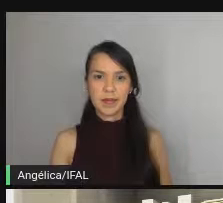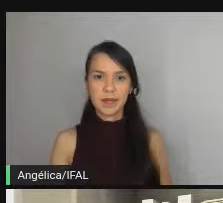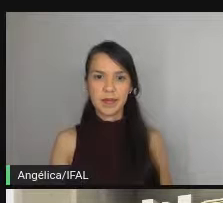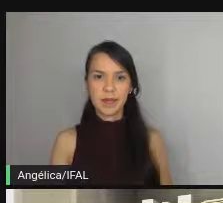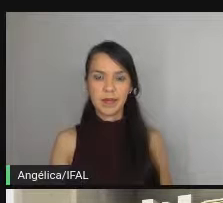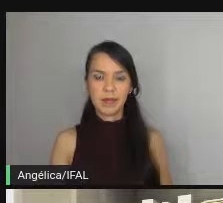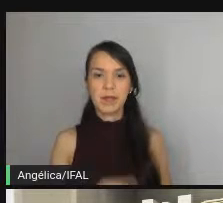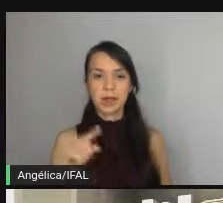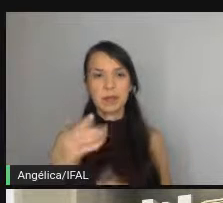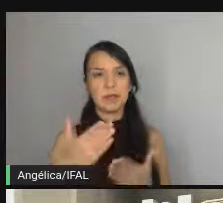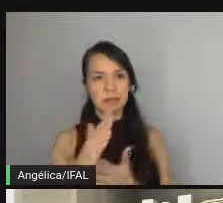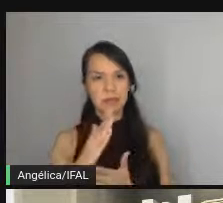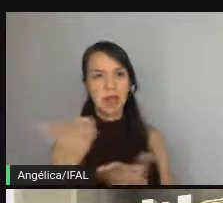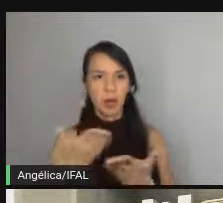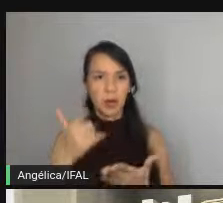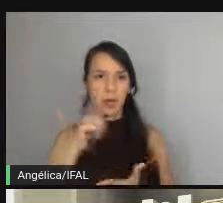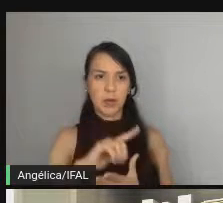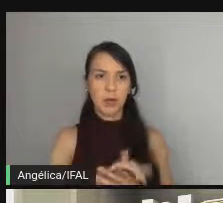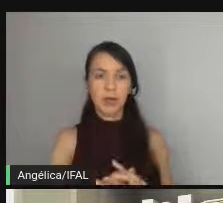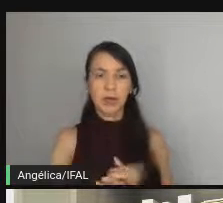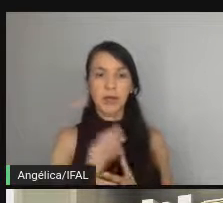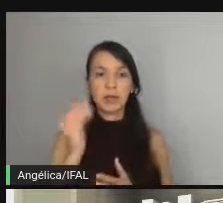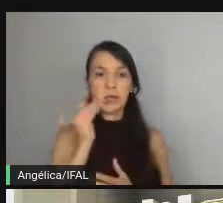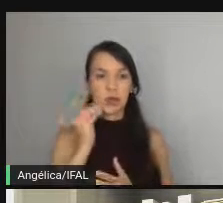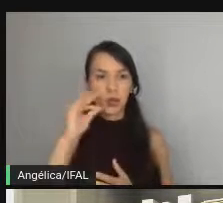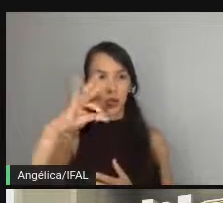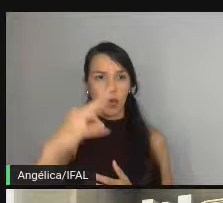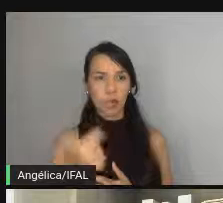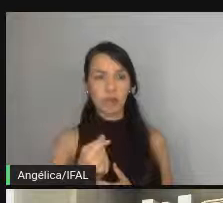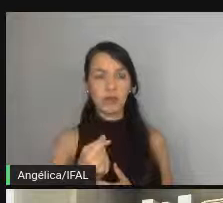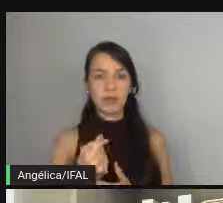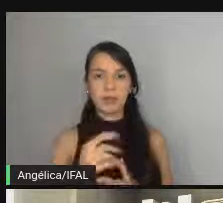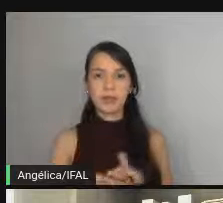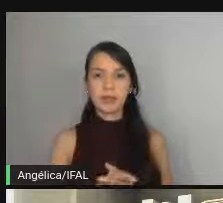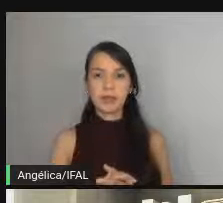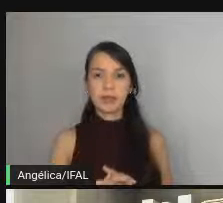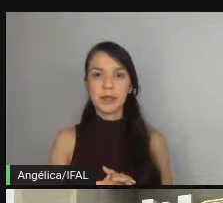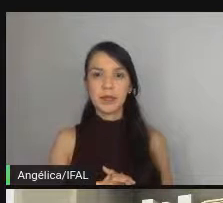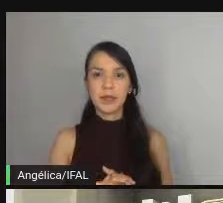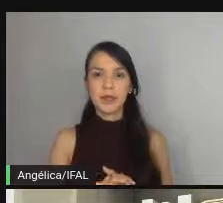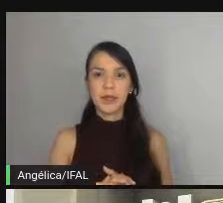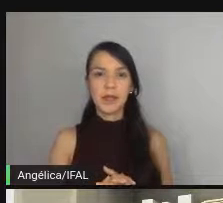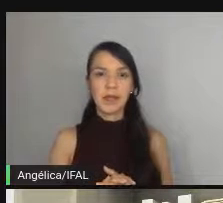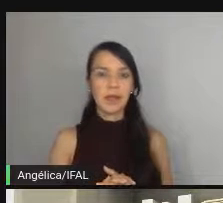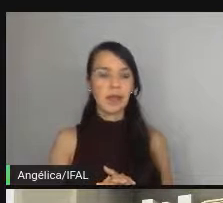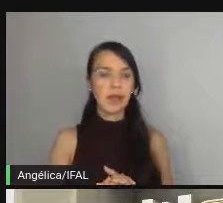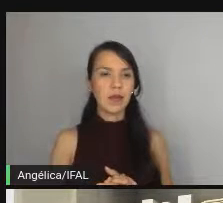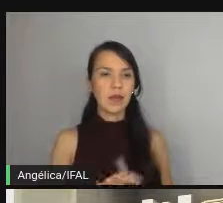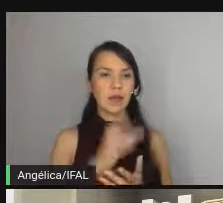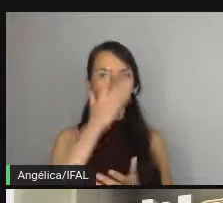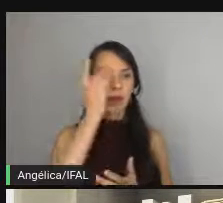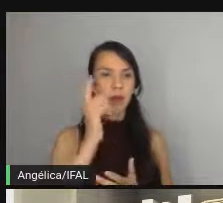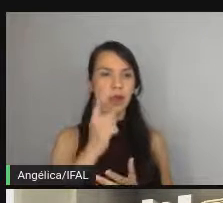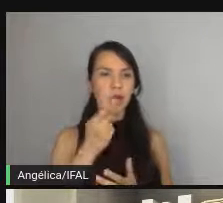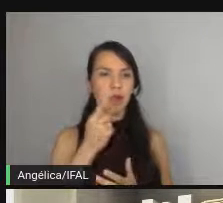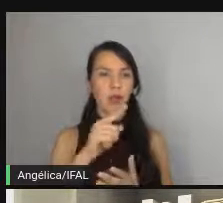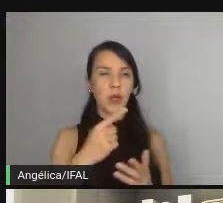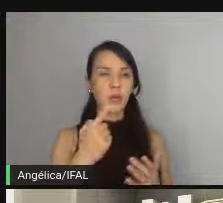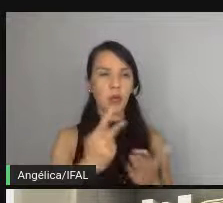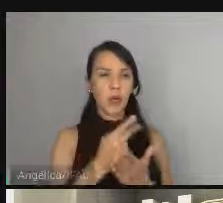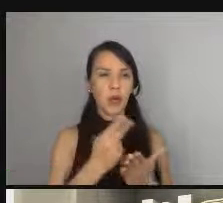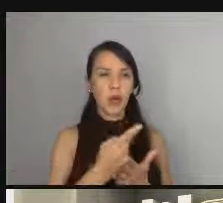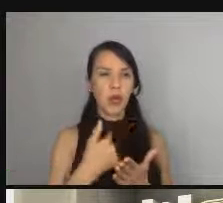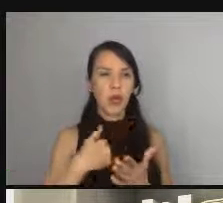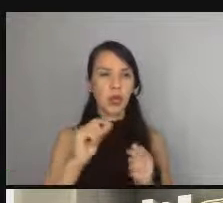e passou todos os testes passaram perfeito vamos pra o próximo tá falando aqui um erro comum que eu fiz